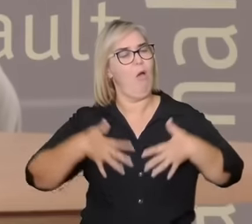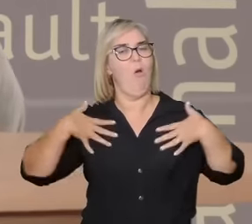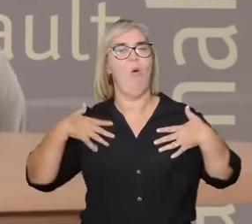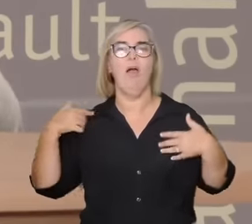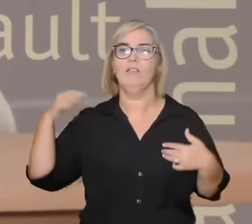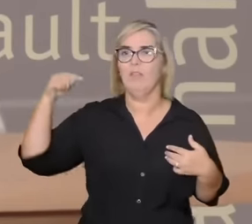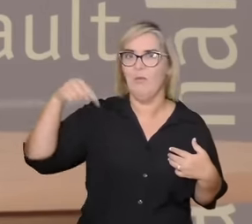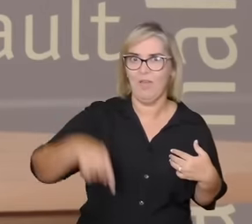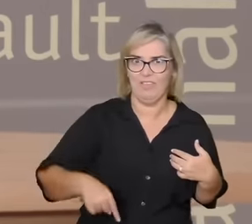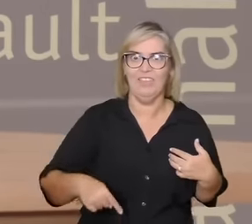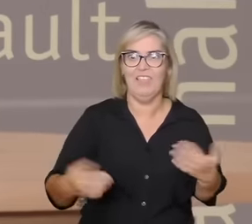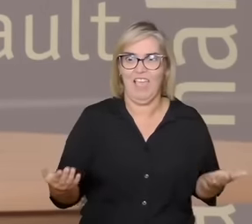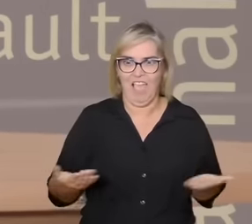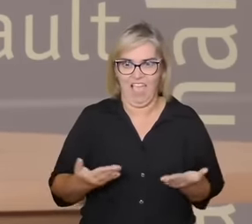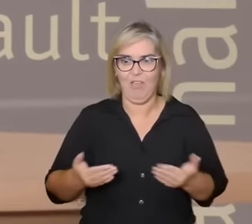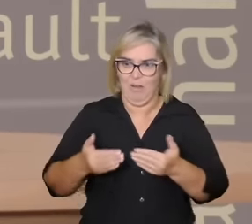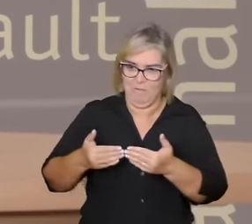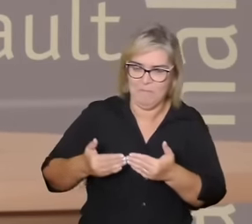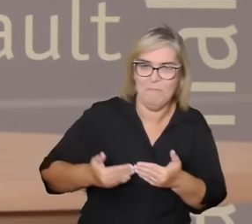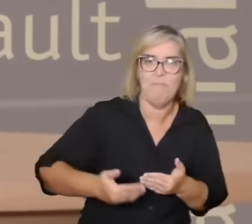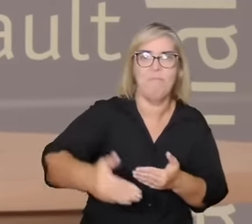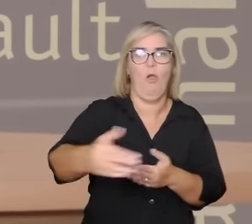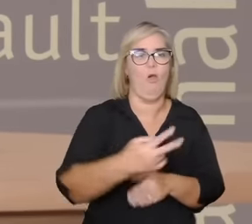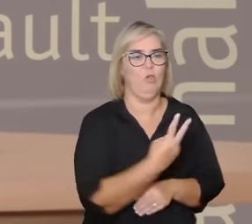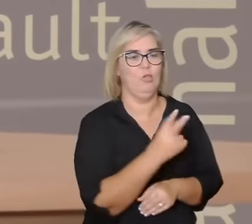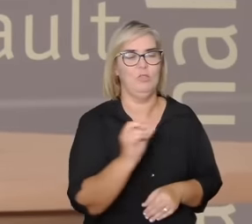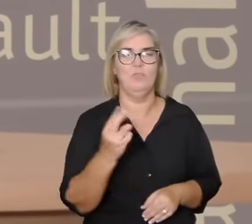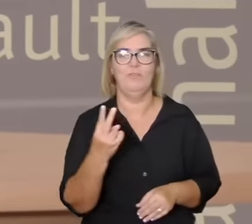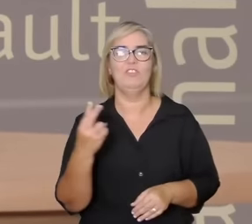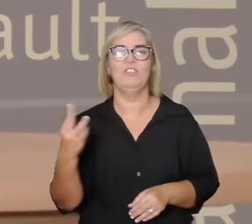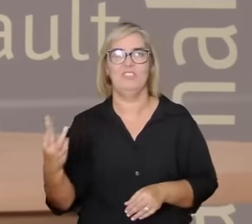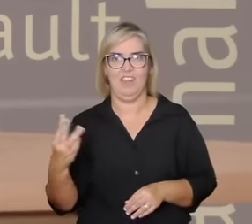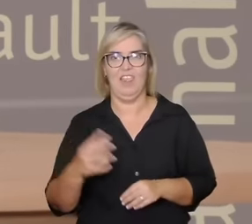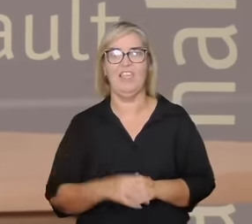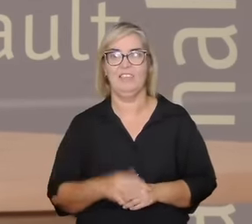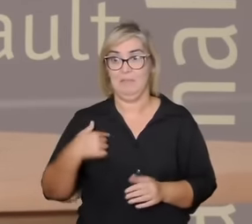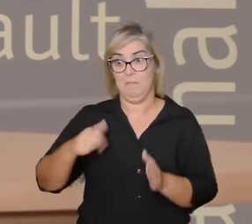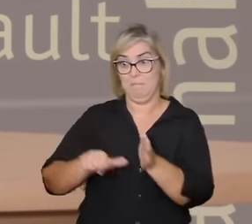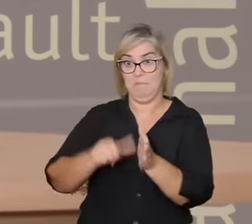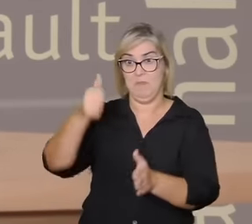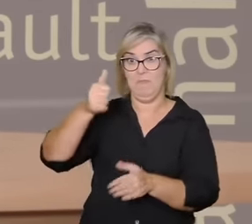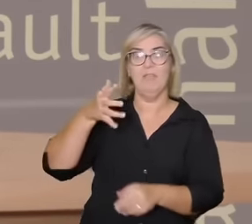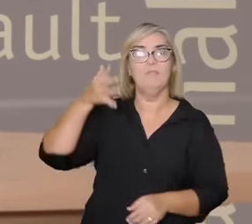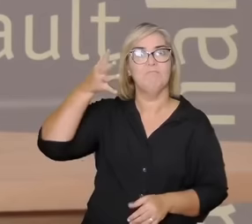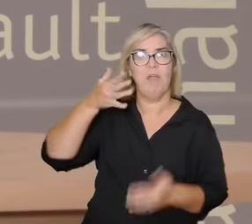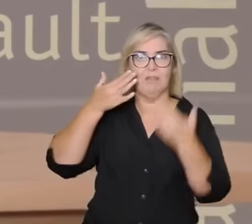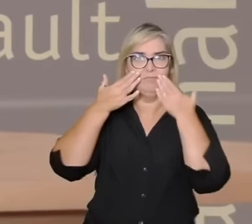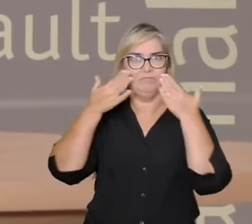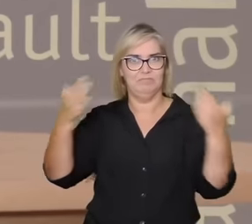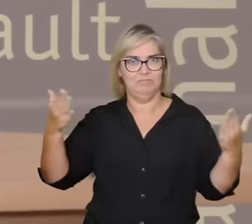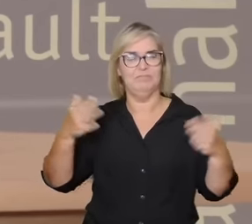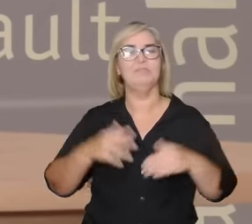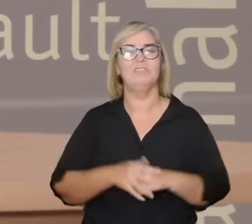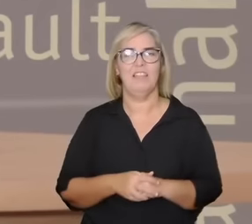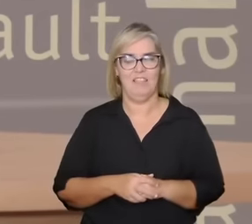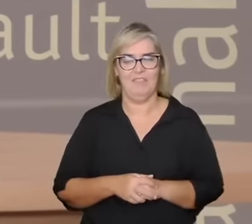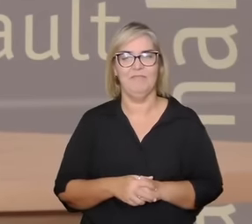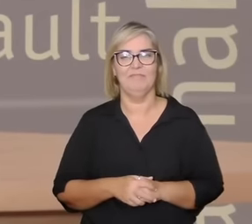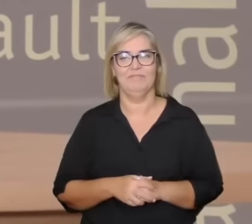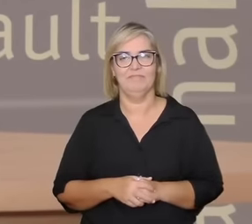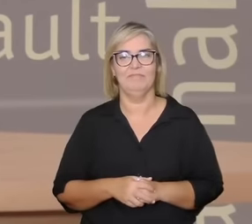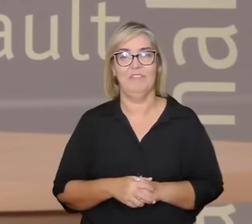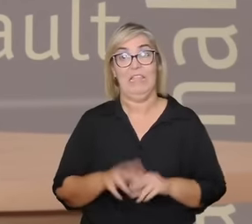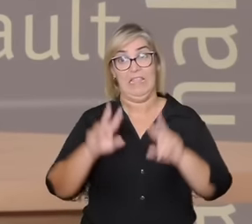abrindo os 20 anos o CPFL Café Filosófico sendo a primeira primeiro evento depois de 20 anos